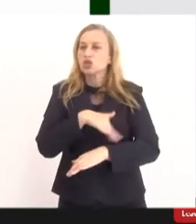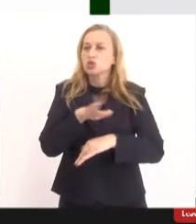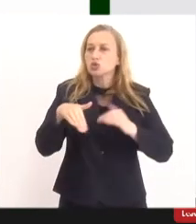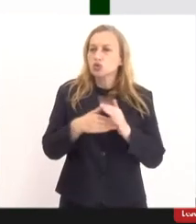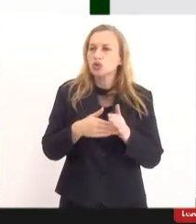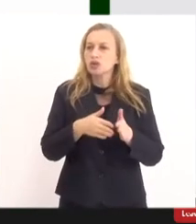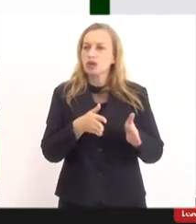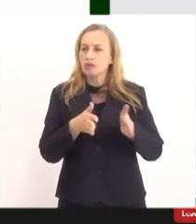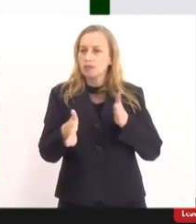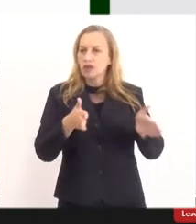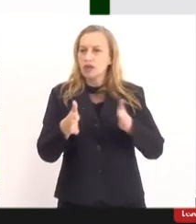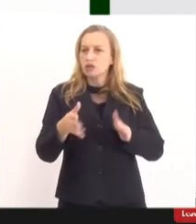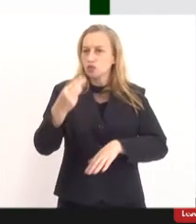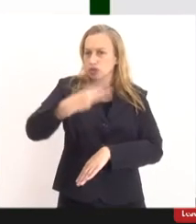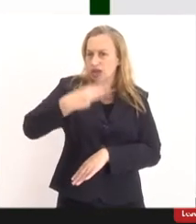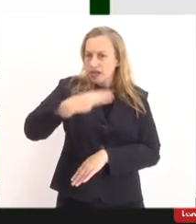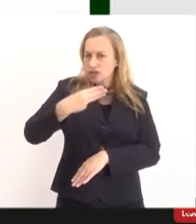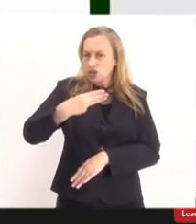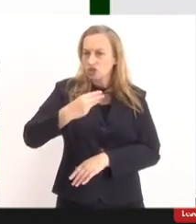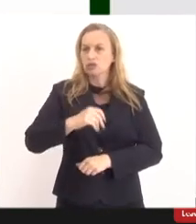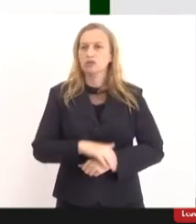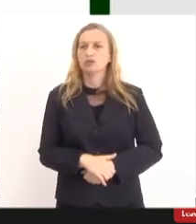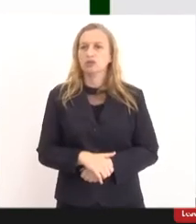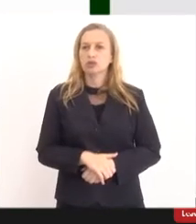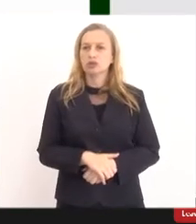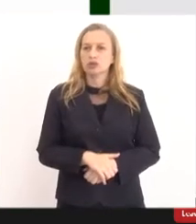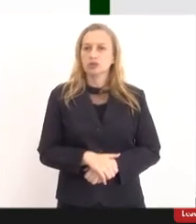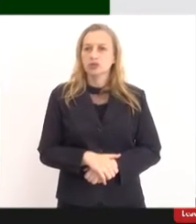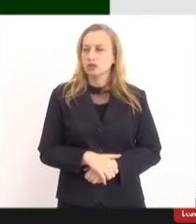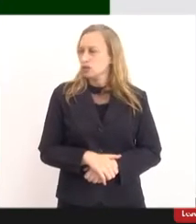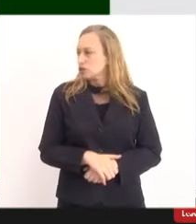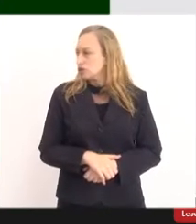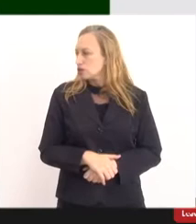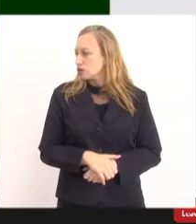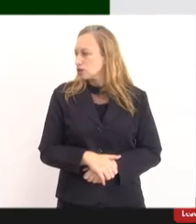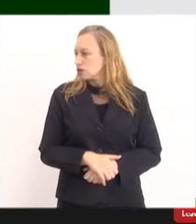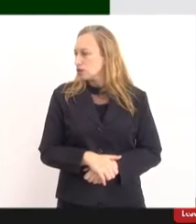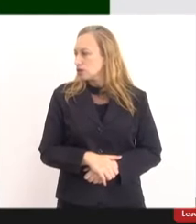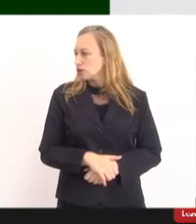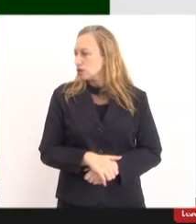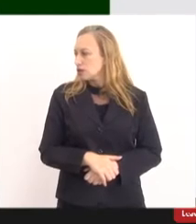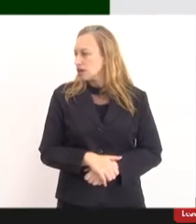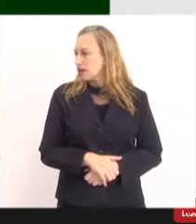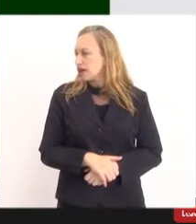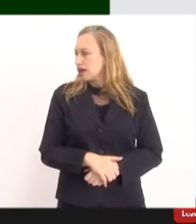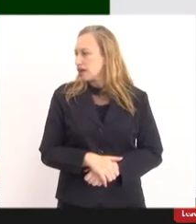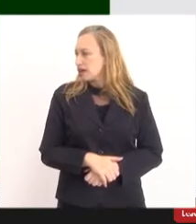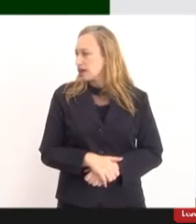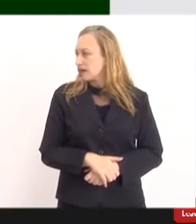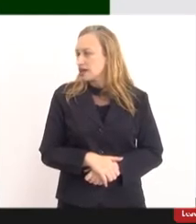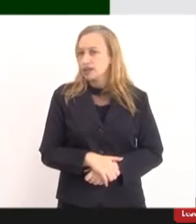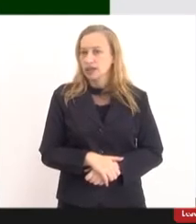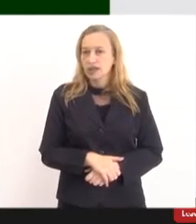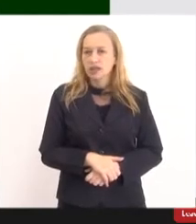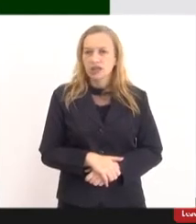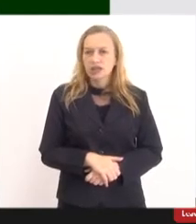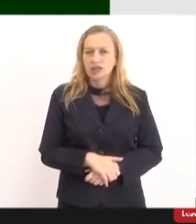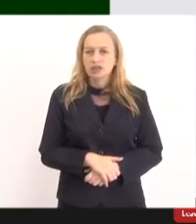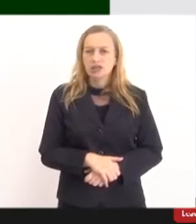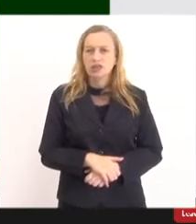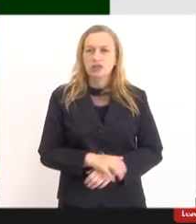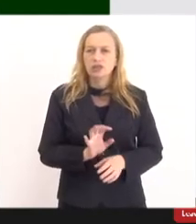fase 3. E aí, aqui a gente pode ver no próprio parecer da Anvisa, que liberou as vacinas para a Covid,